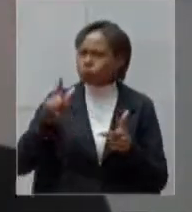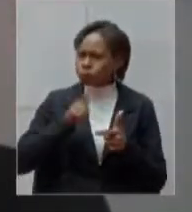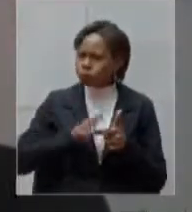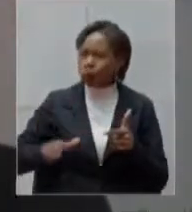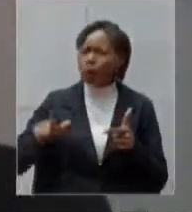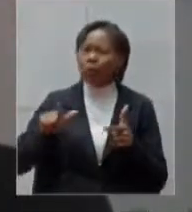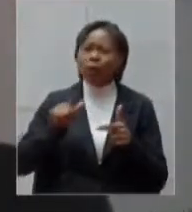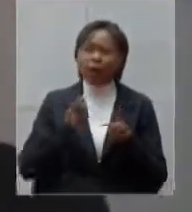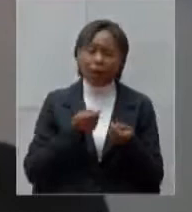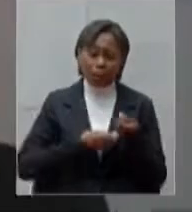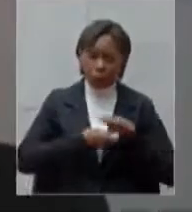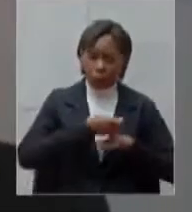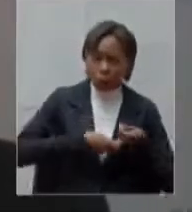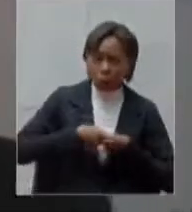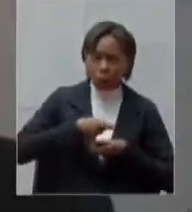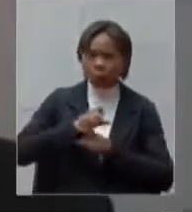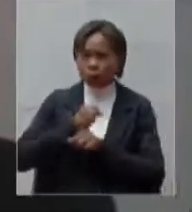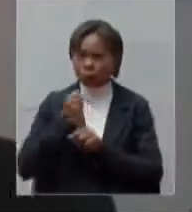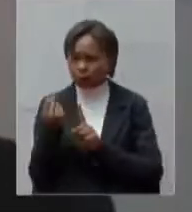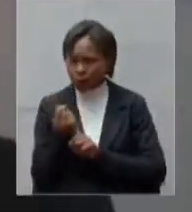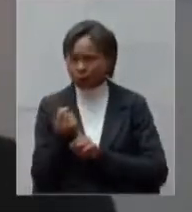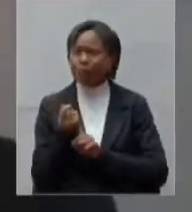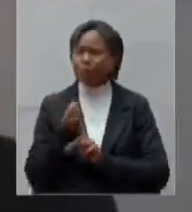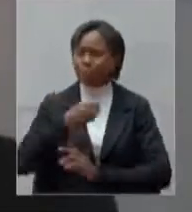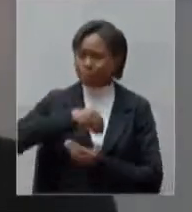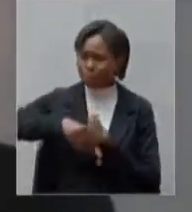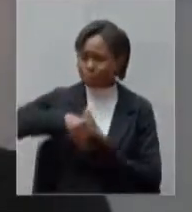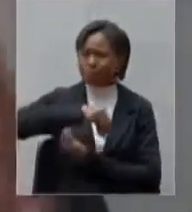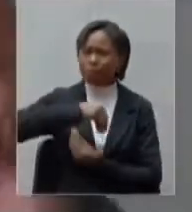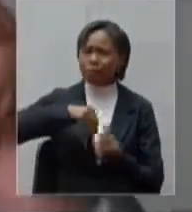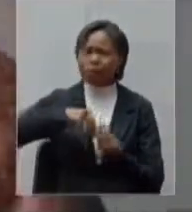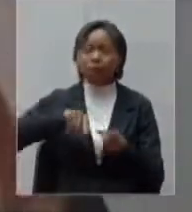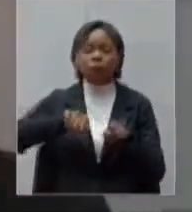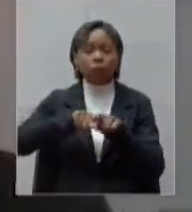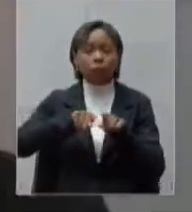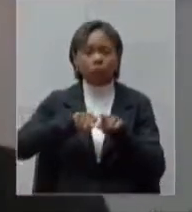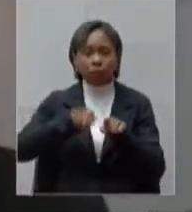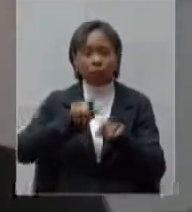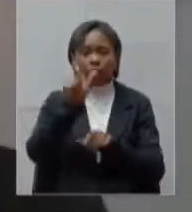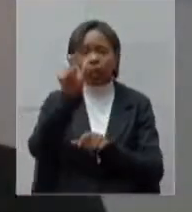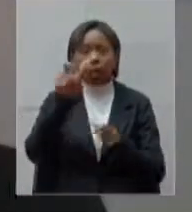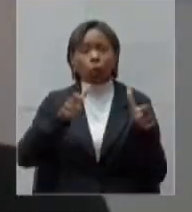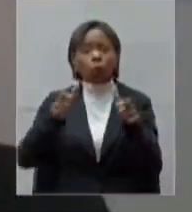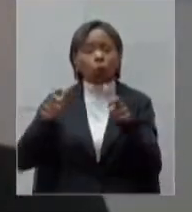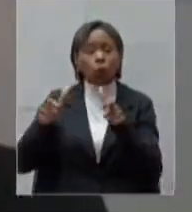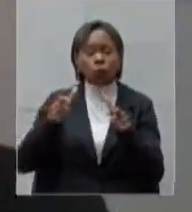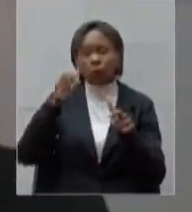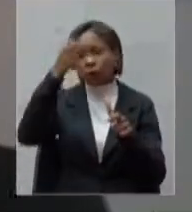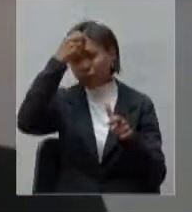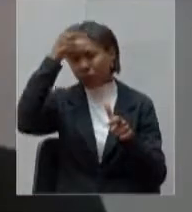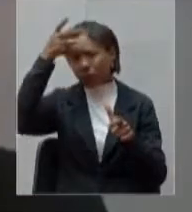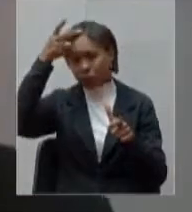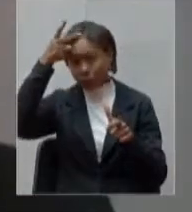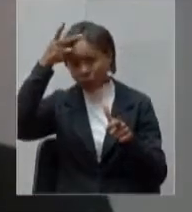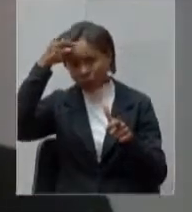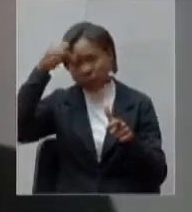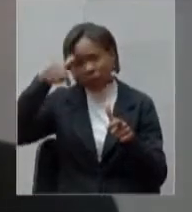social misturado e as prefeituras que por enquanto essa fase dessa